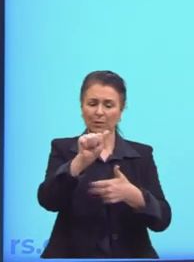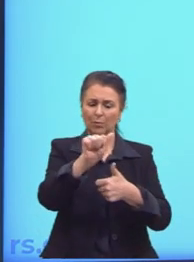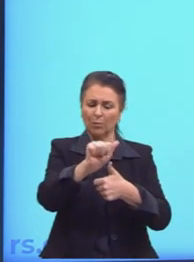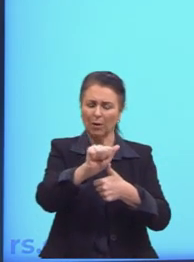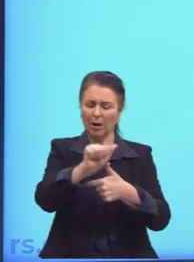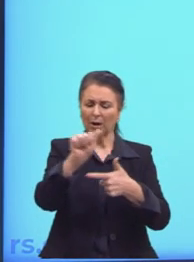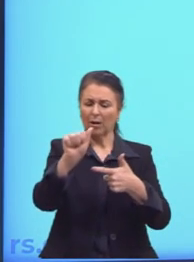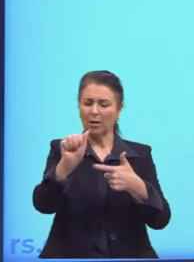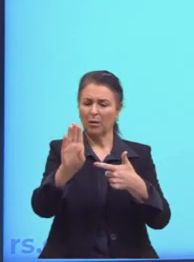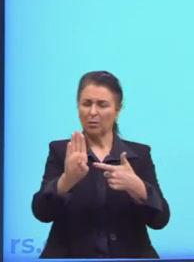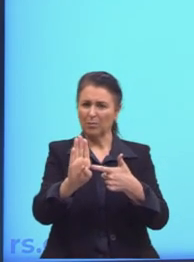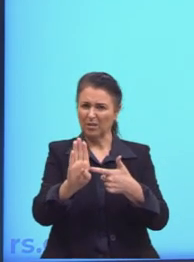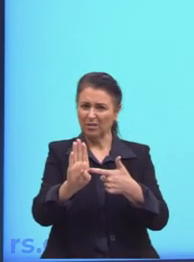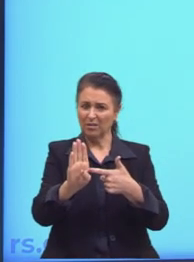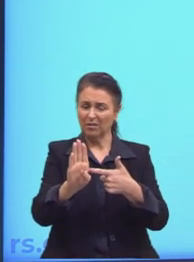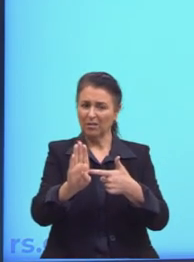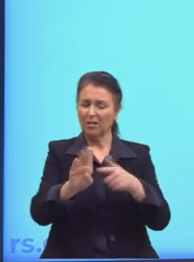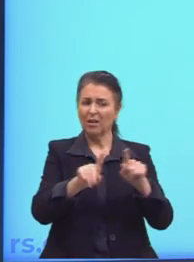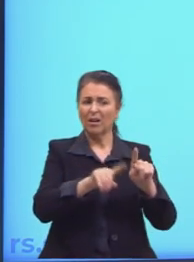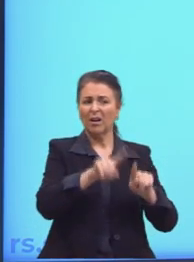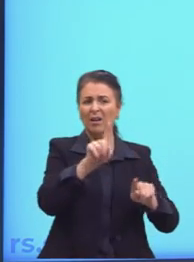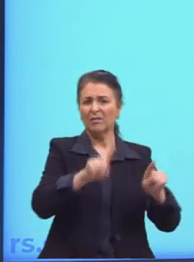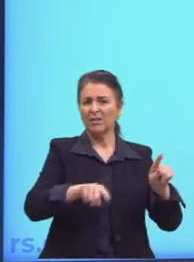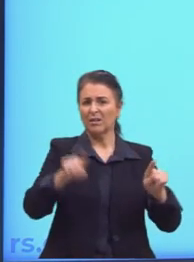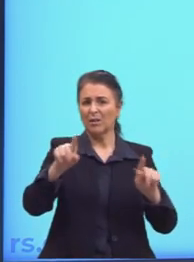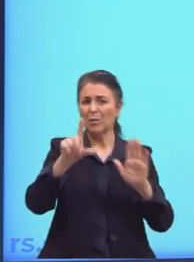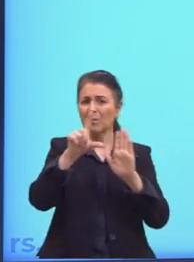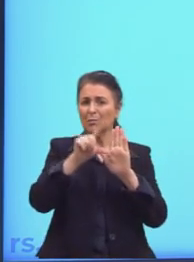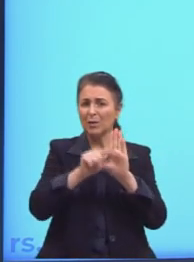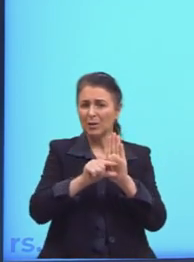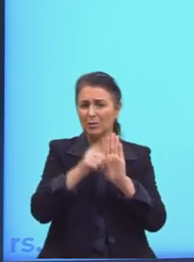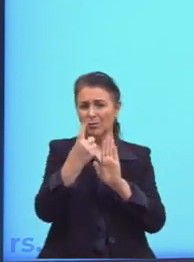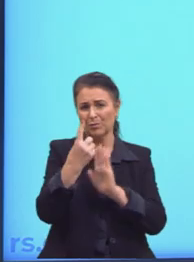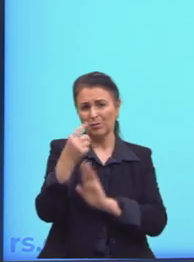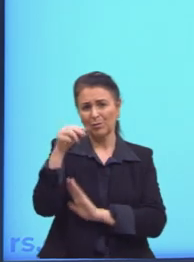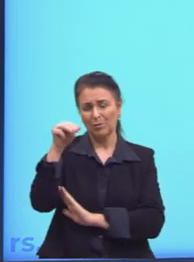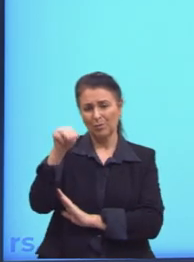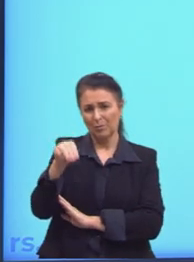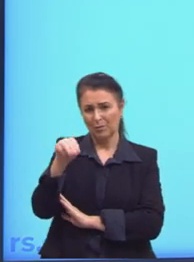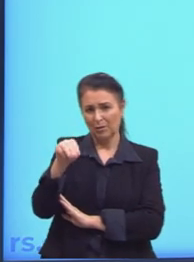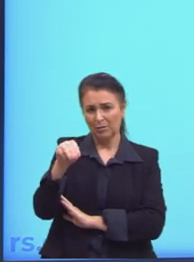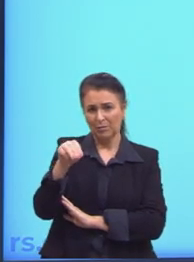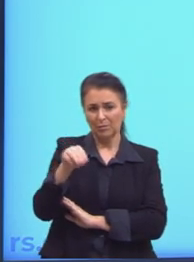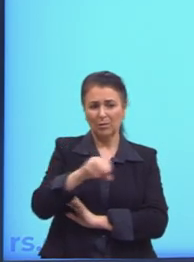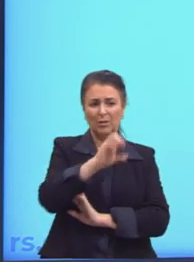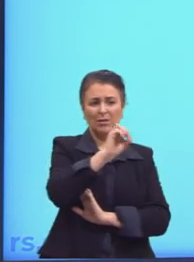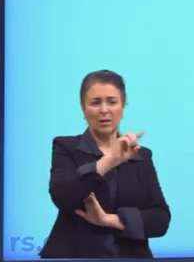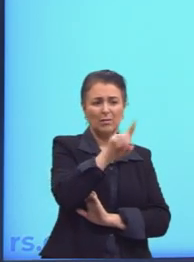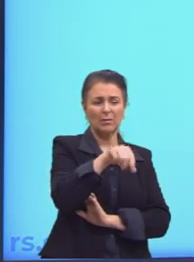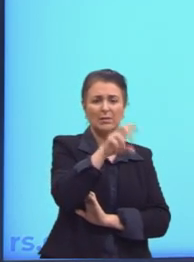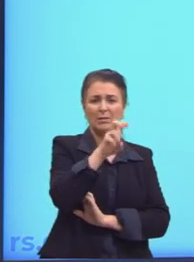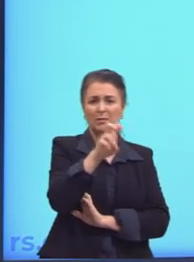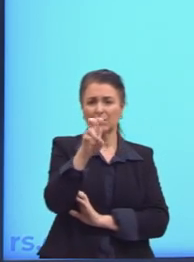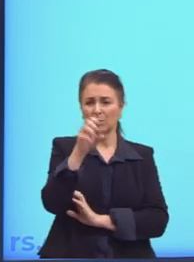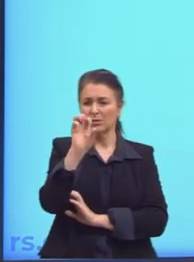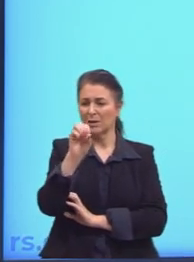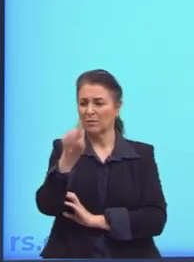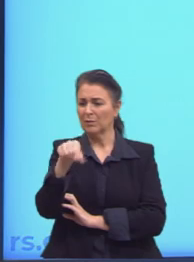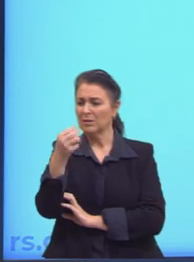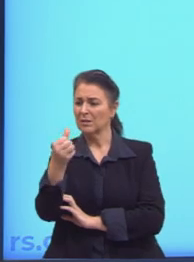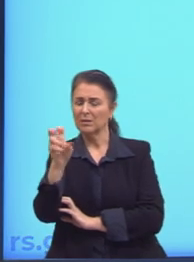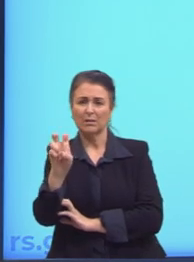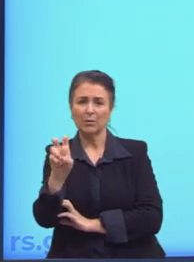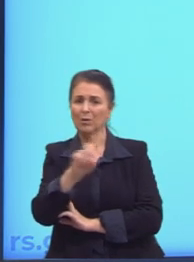B, a variação está ali menor do que um metro, né? De 0,55 a 0,65 não